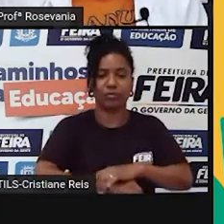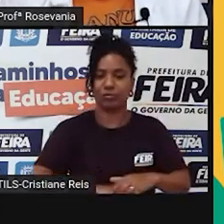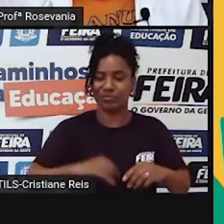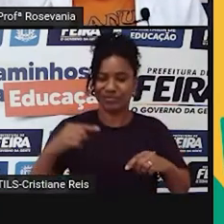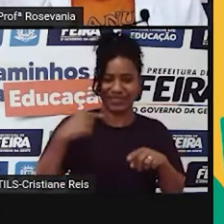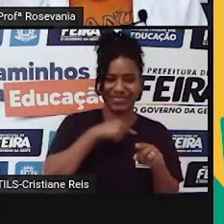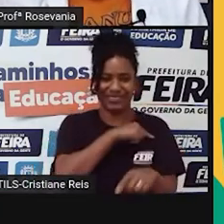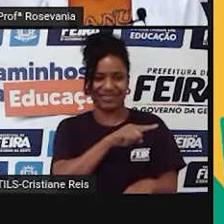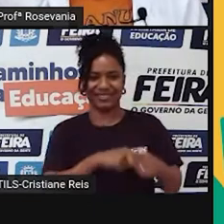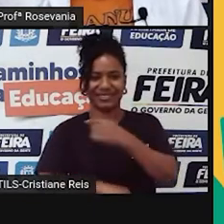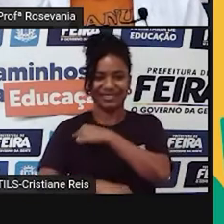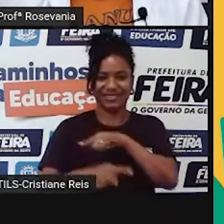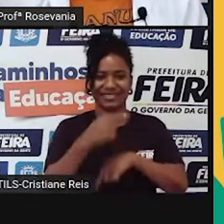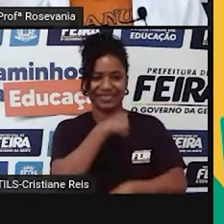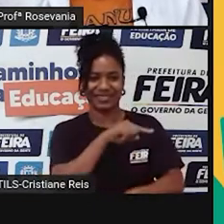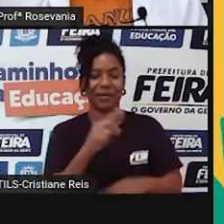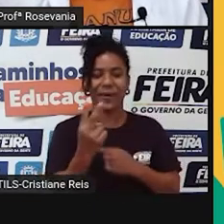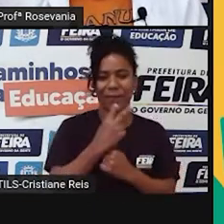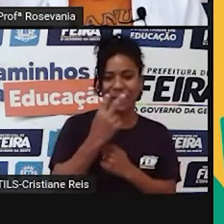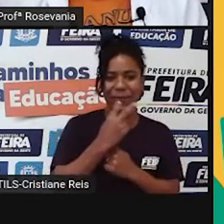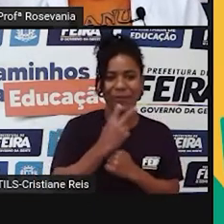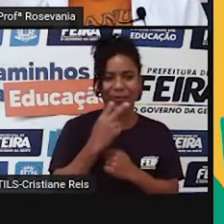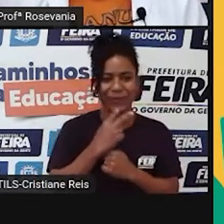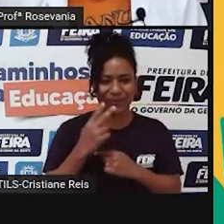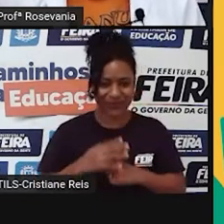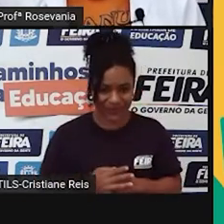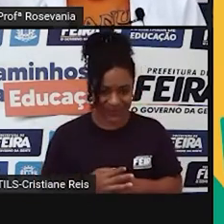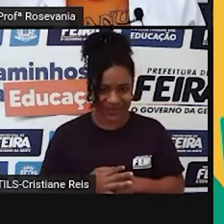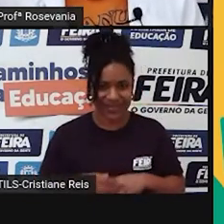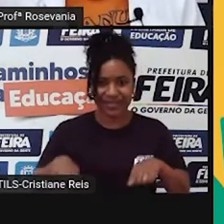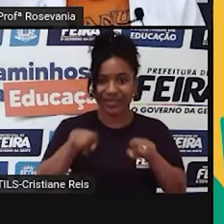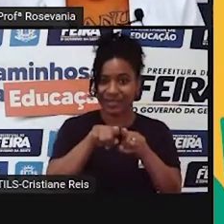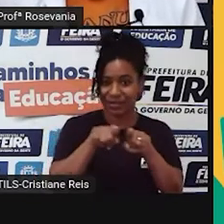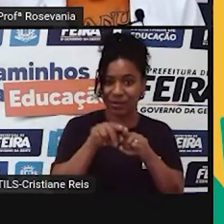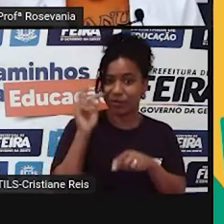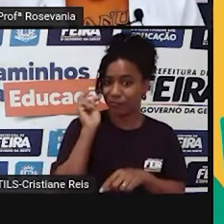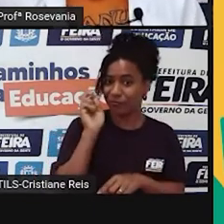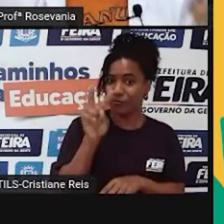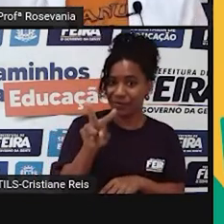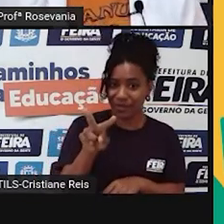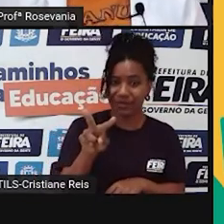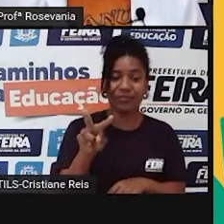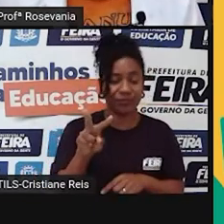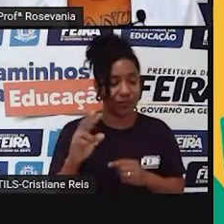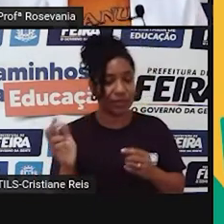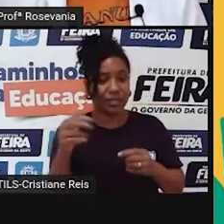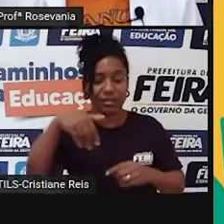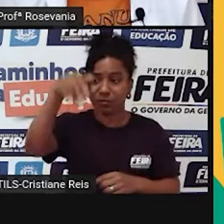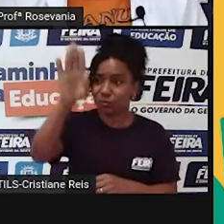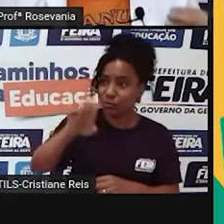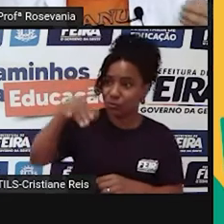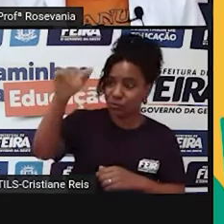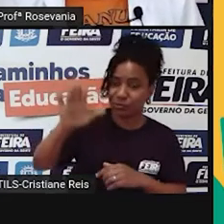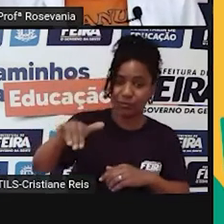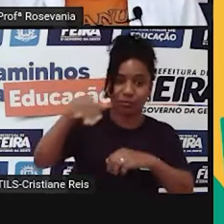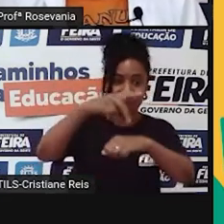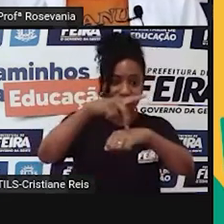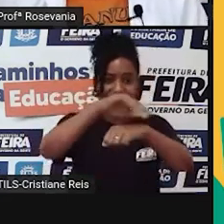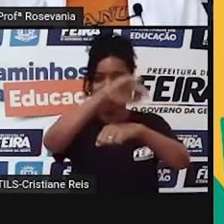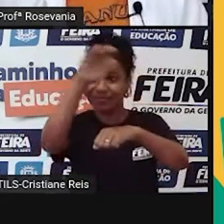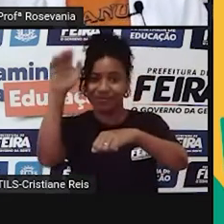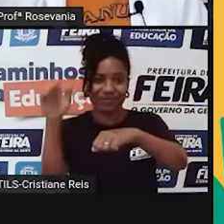no Piauí tem aqui esses desenhos da pintura rupestre, né, chamando a atenção do sítio arqueológico, isso mesmo, a gente tem sítio